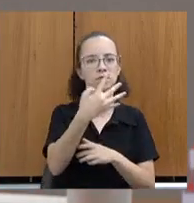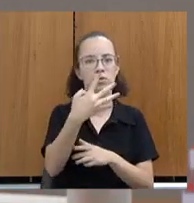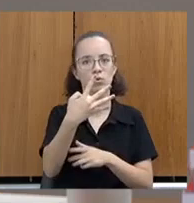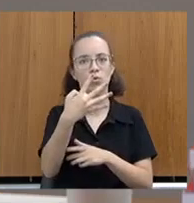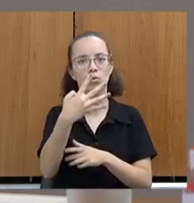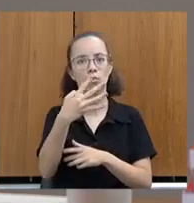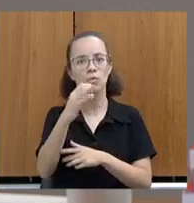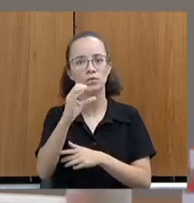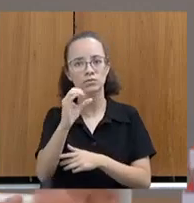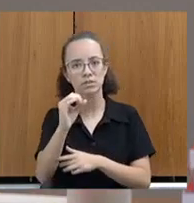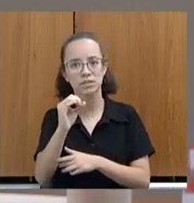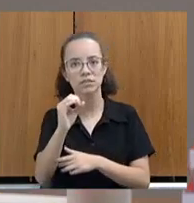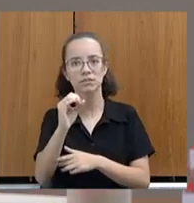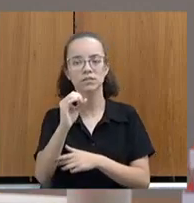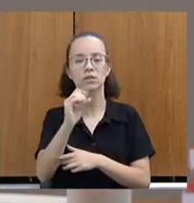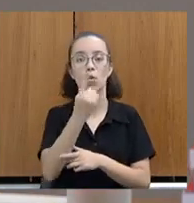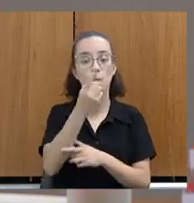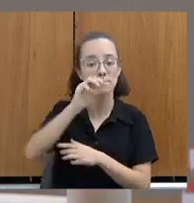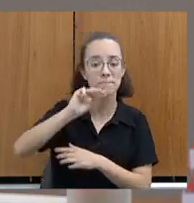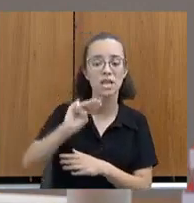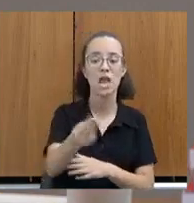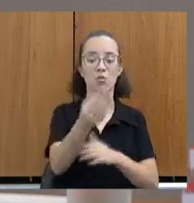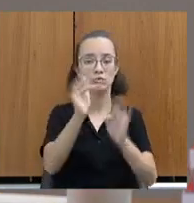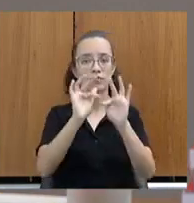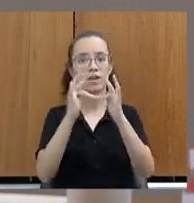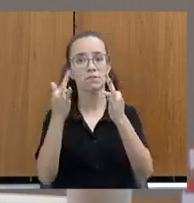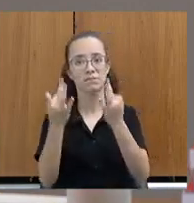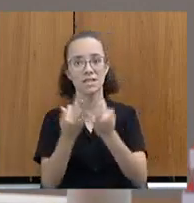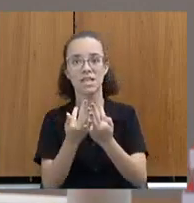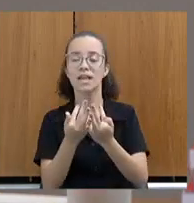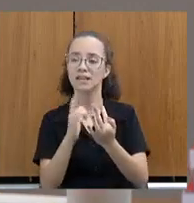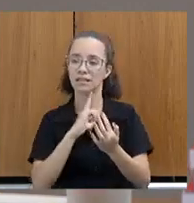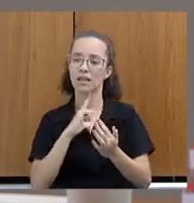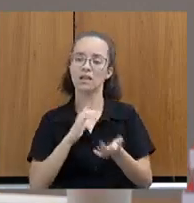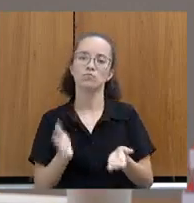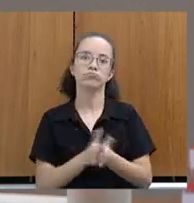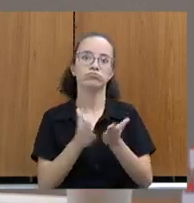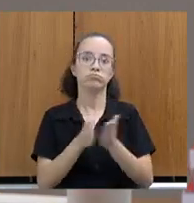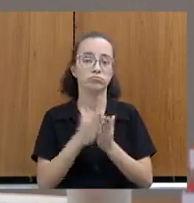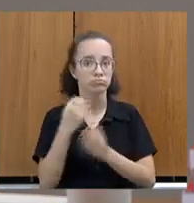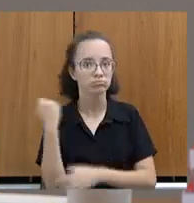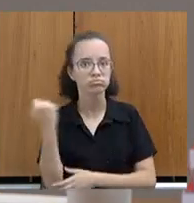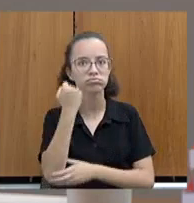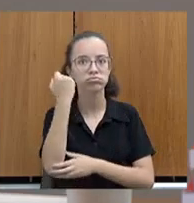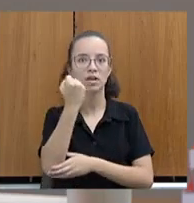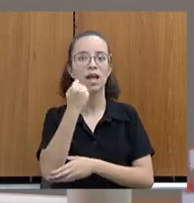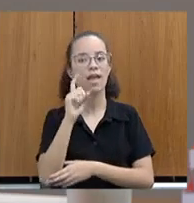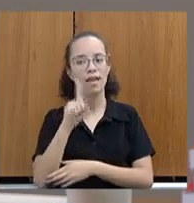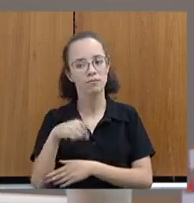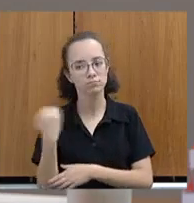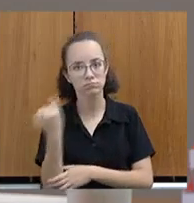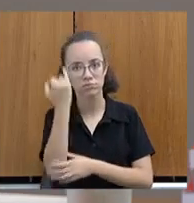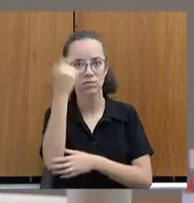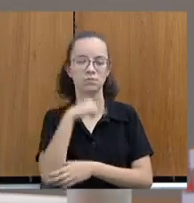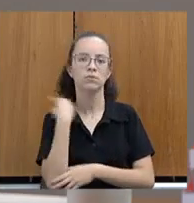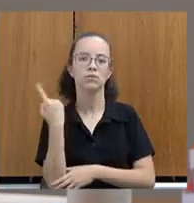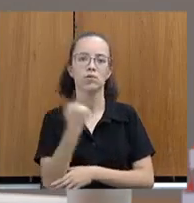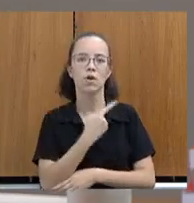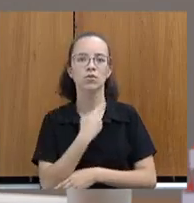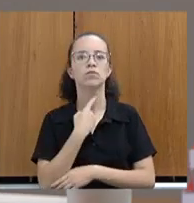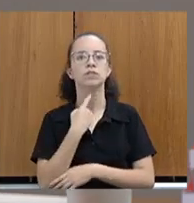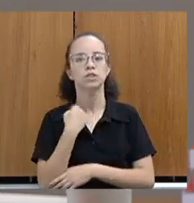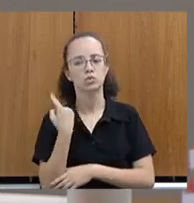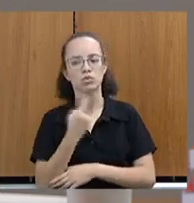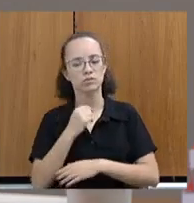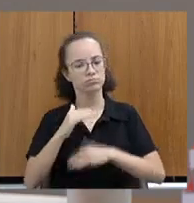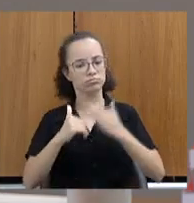1 milhão e 500 mil famílias em extrema pobreza, principalmente. Isso, para nós, é importantíssimo e nós já estamos isso